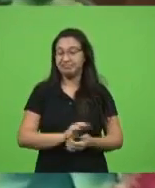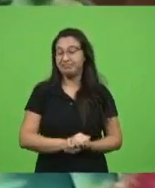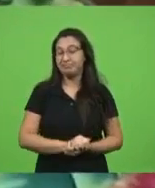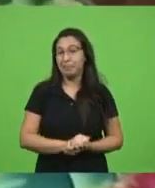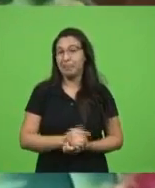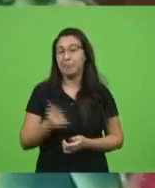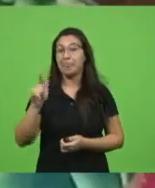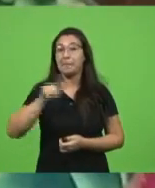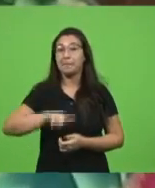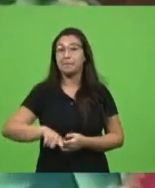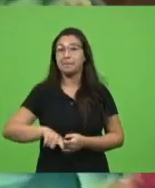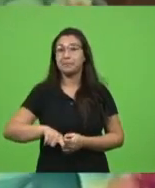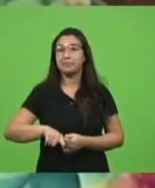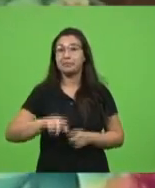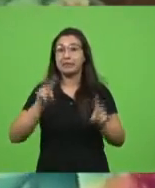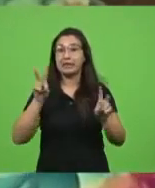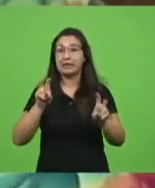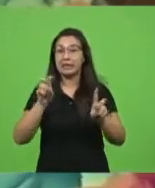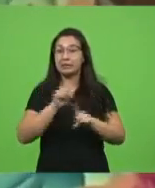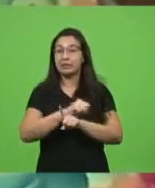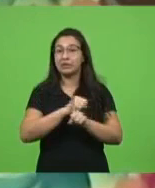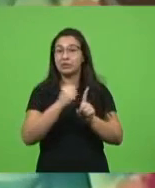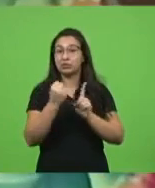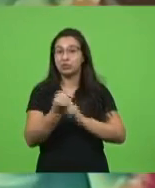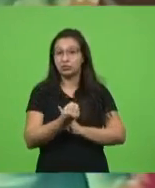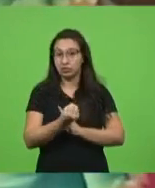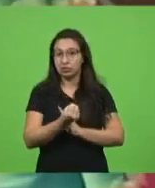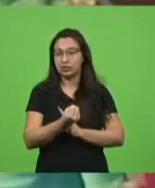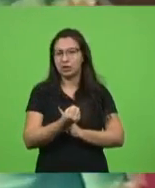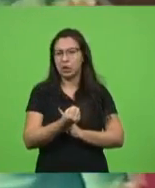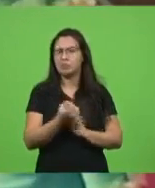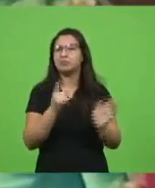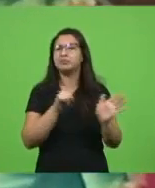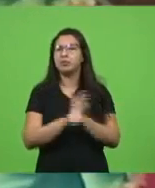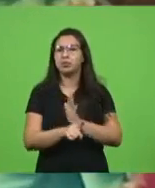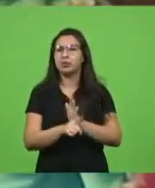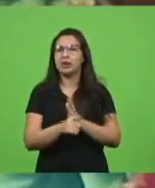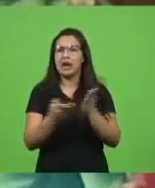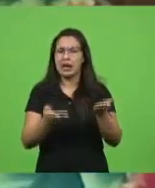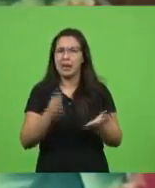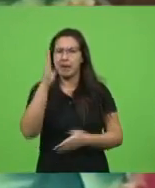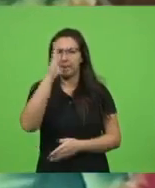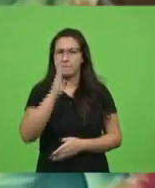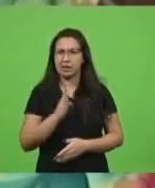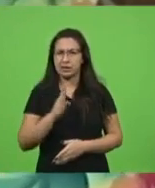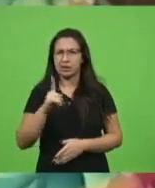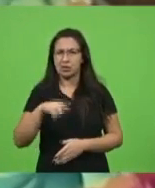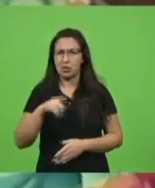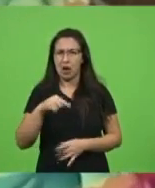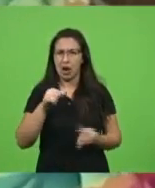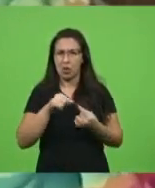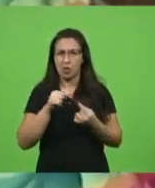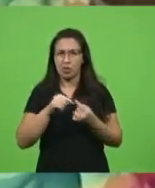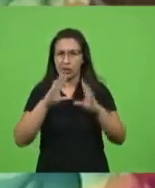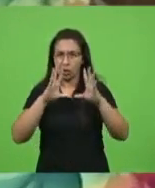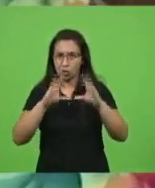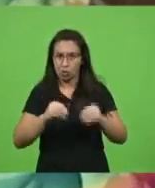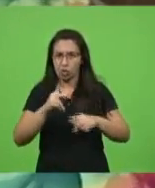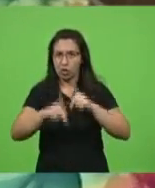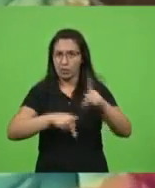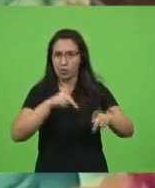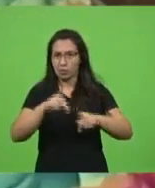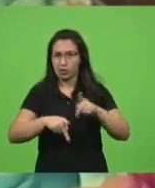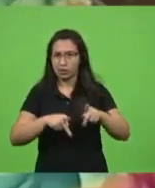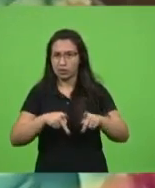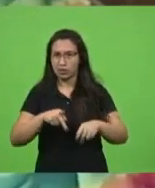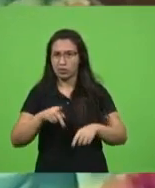sociais. Aí fica uma pergunta. Esse novo Brasil será de todos? Será mais equilibrado?